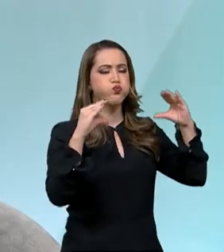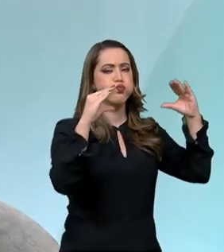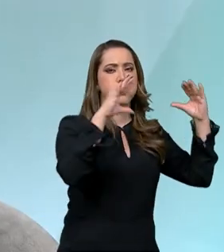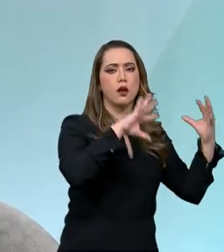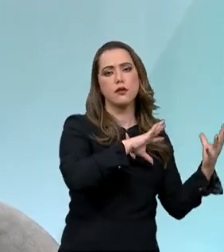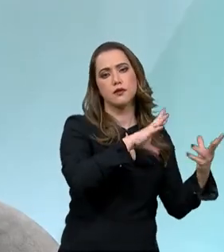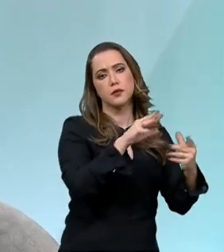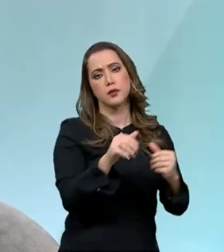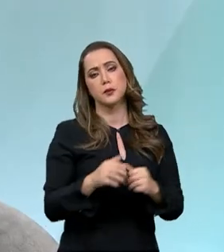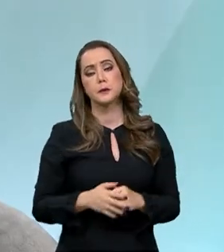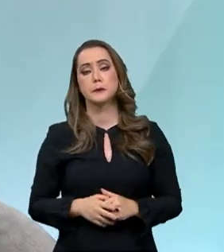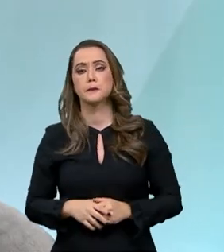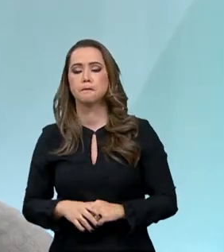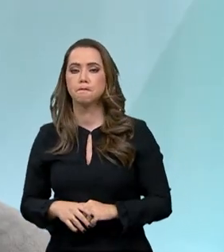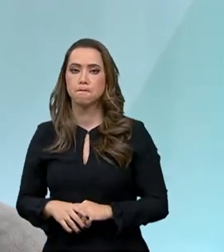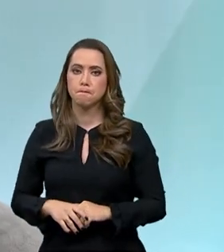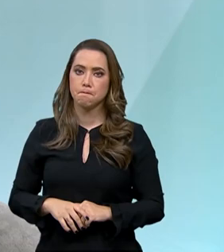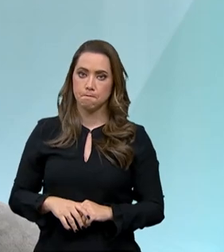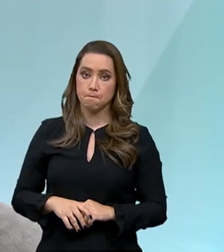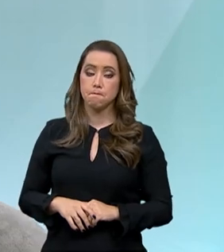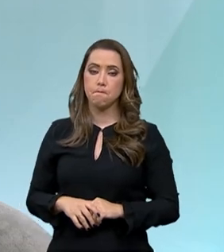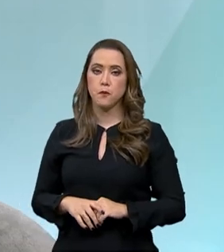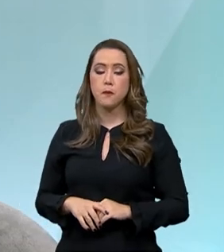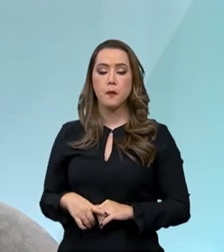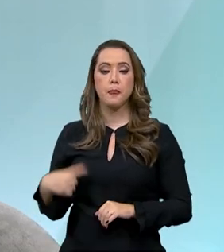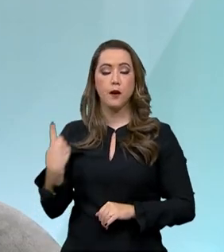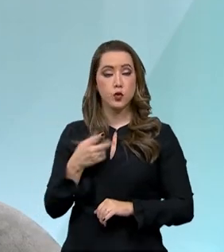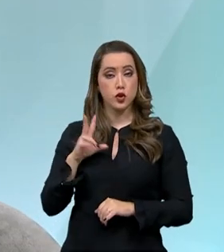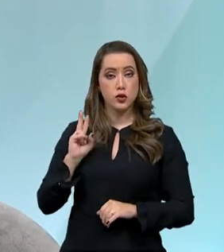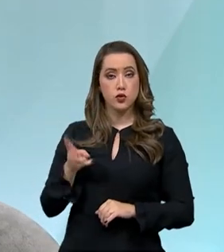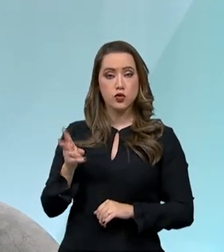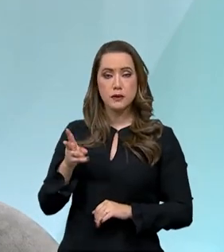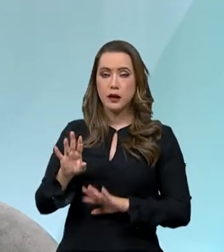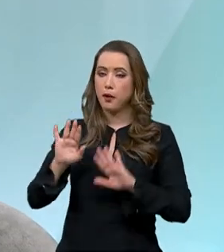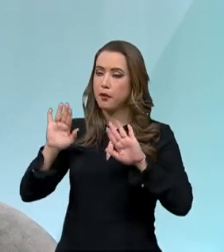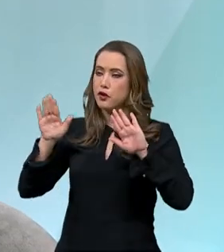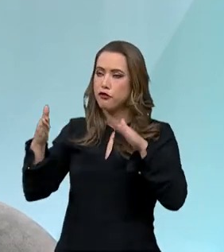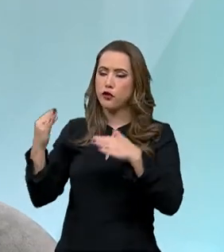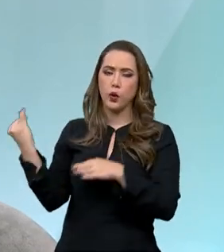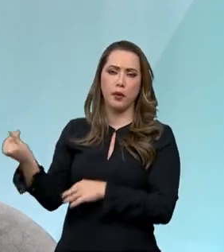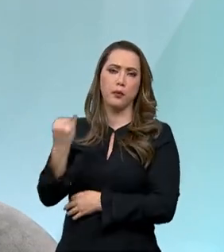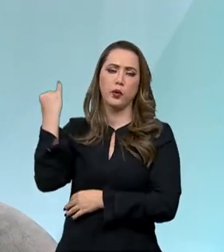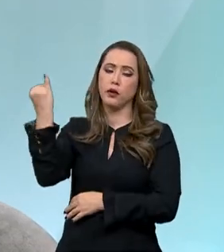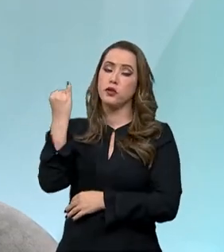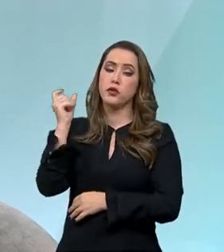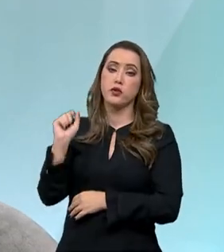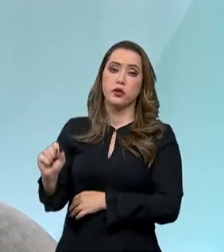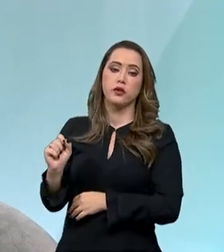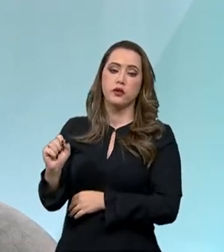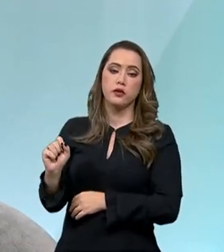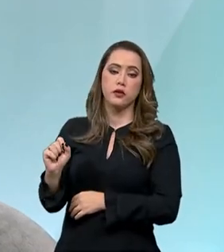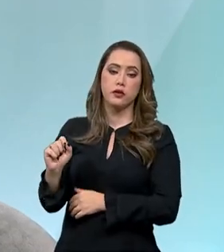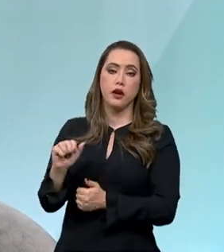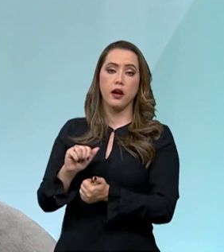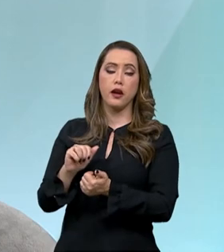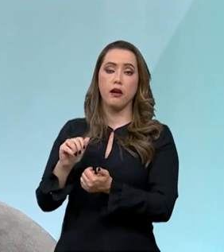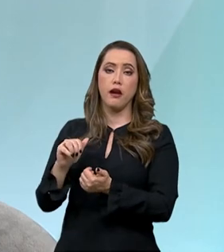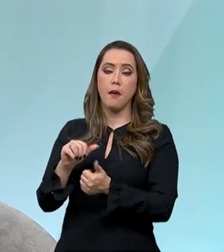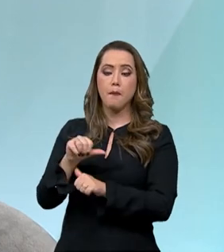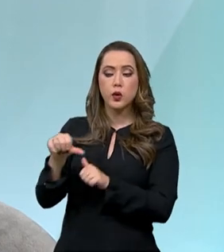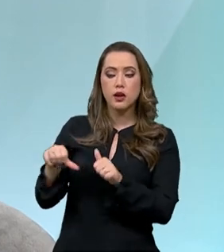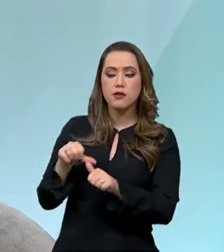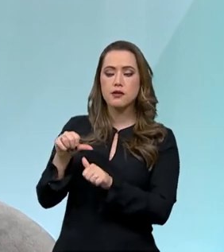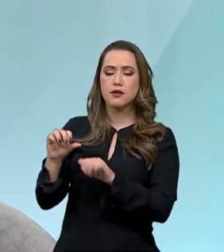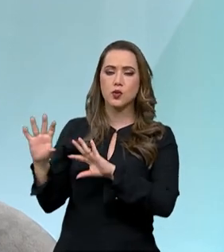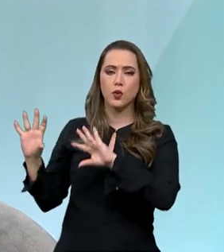Uma das áreas que nós temos investido de forma significativa é a adaptação e mitigação das